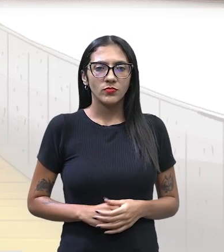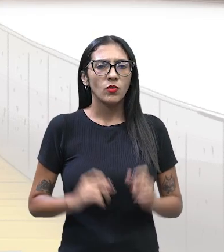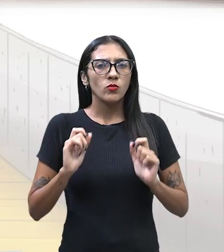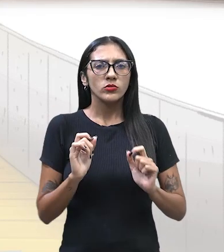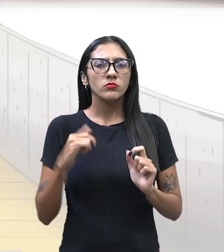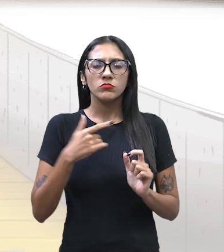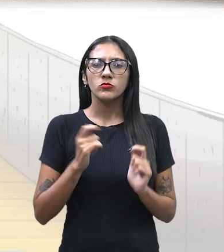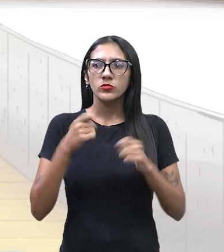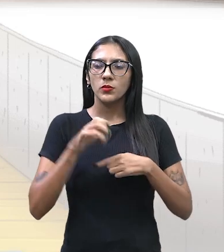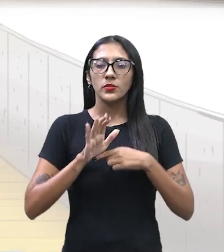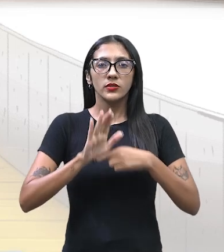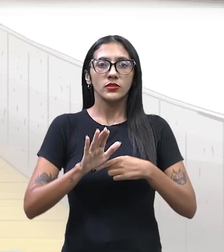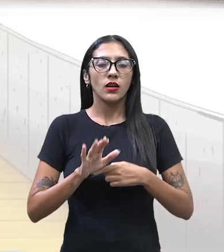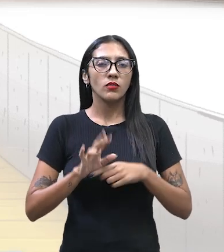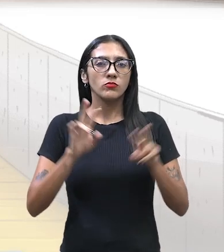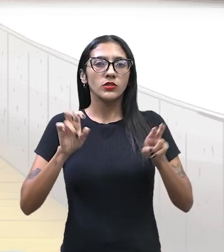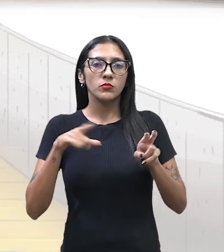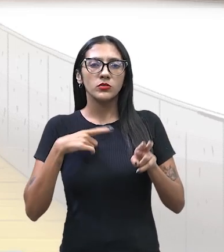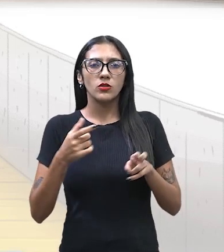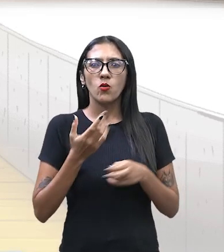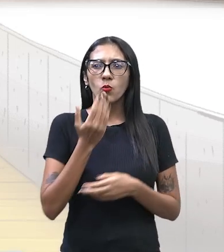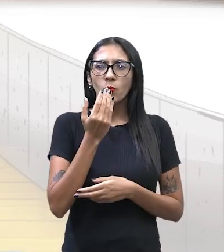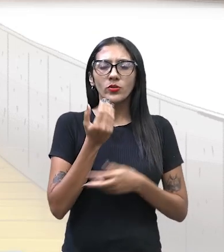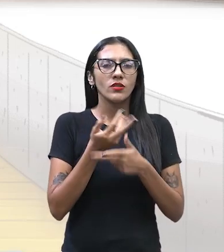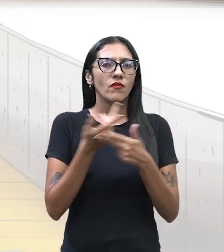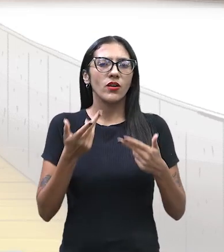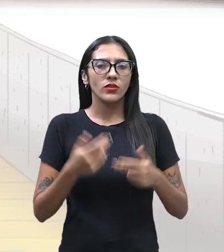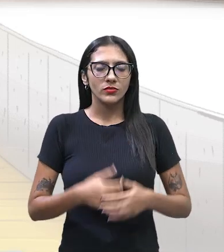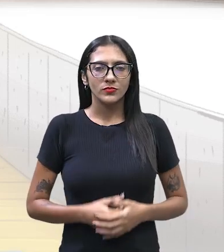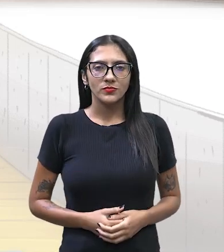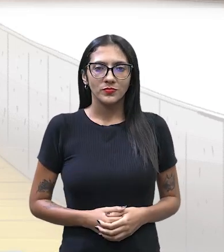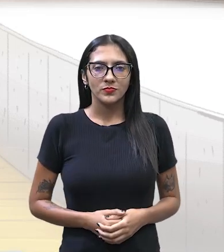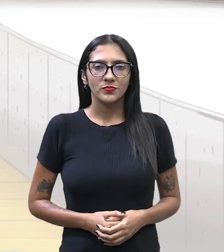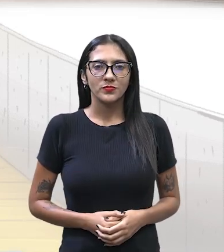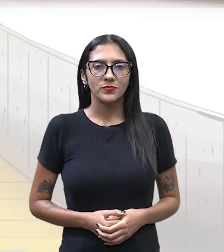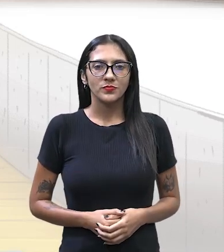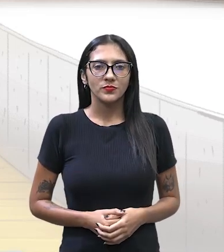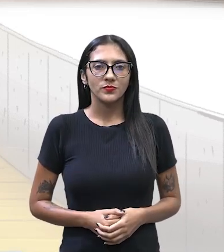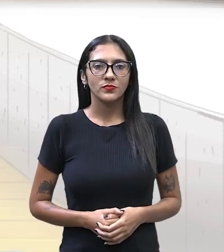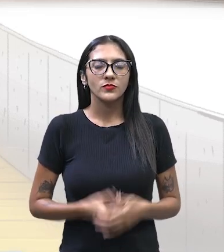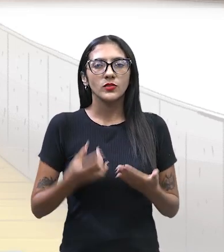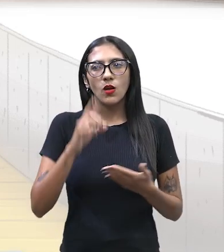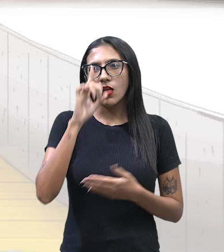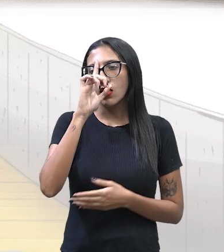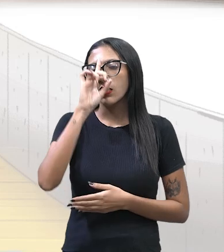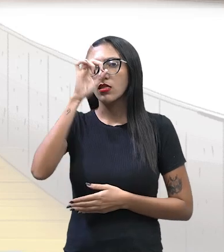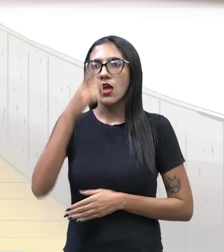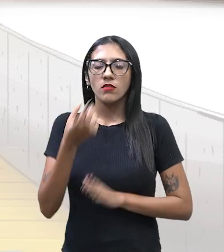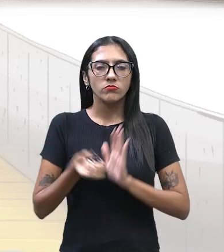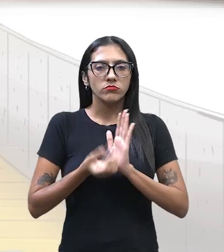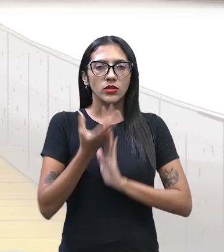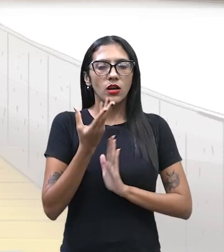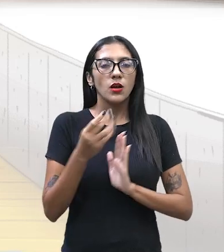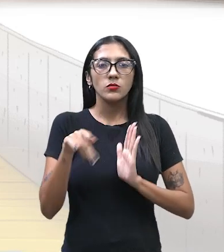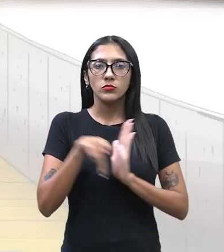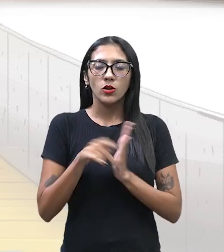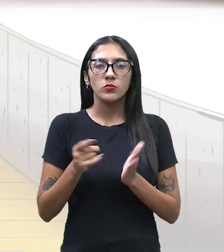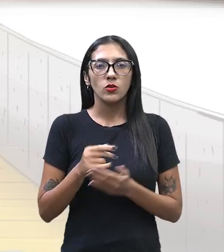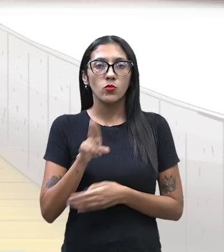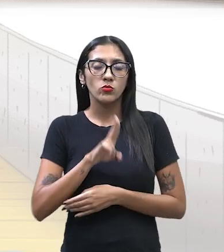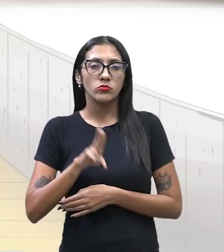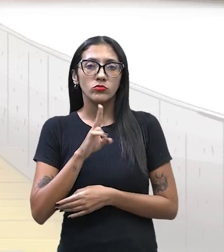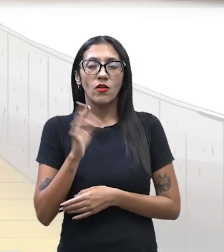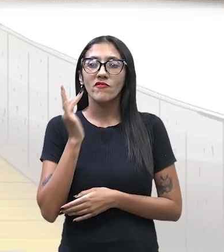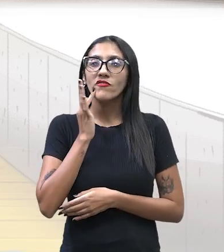trazer relacionado à gastronomia e aos produtos alimentícios? Pois é. É desenvolver justamente o produto à base de frutas e sementes